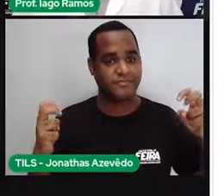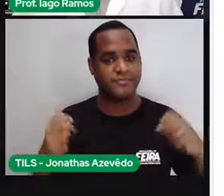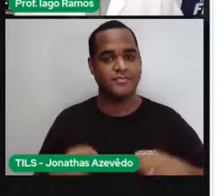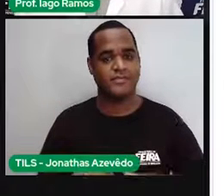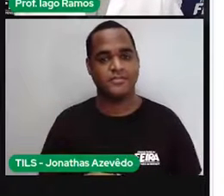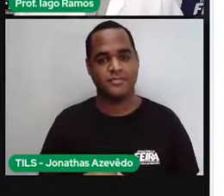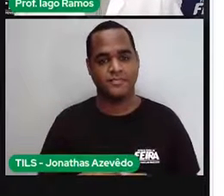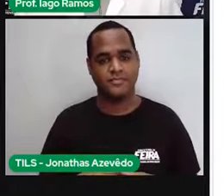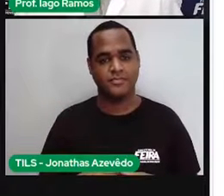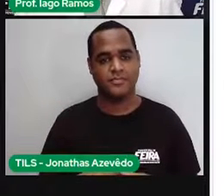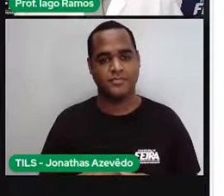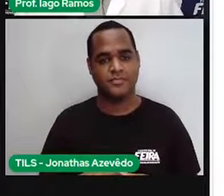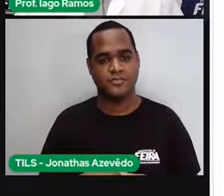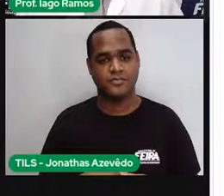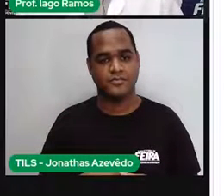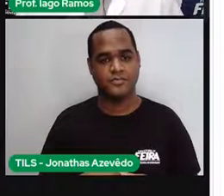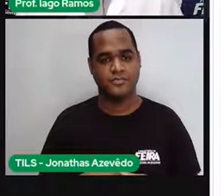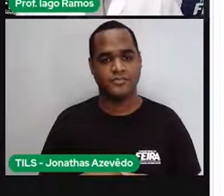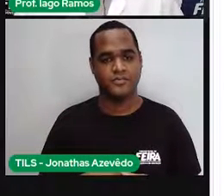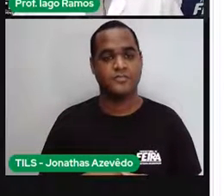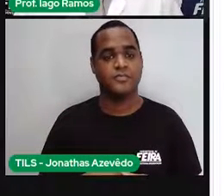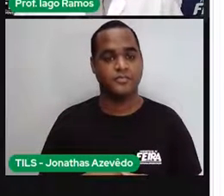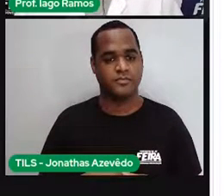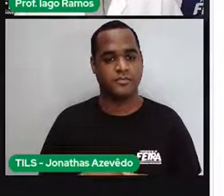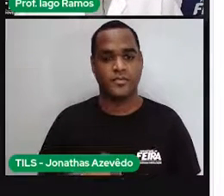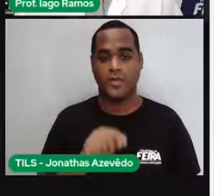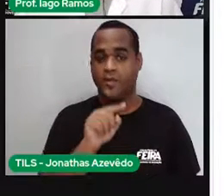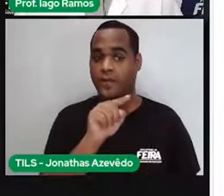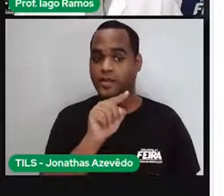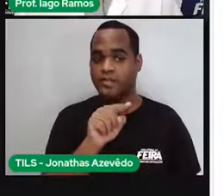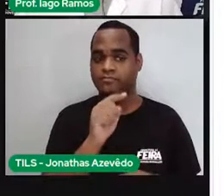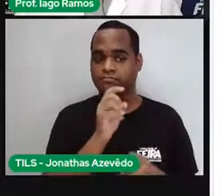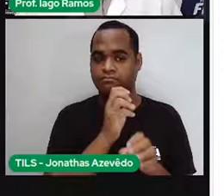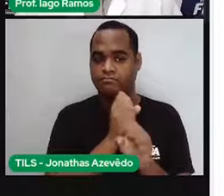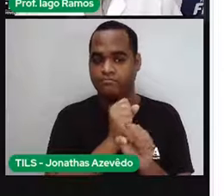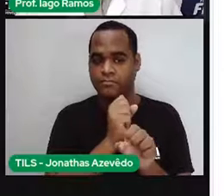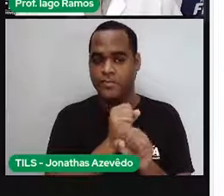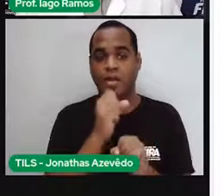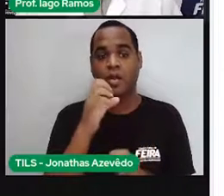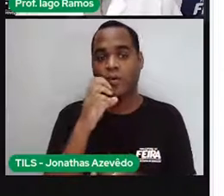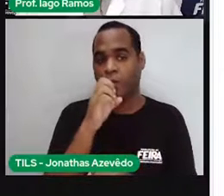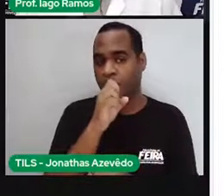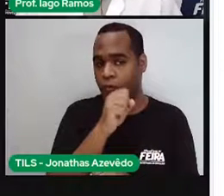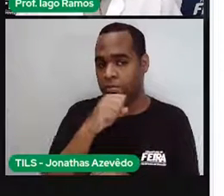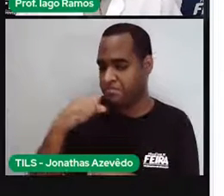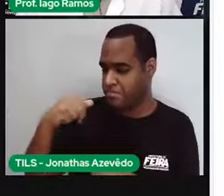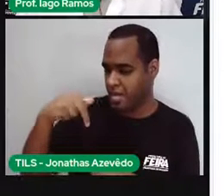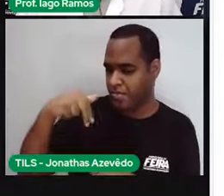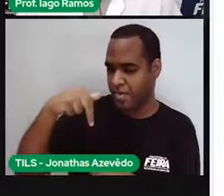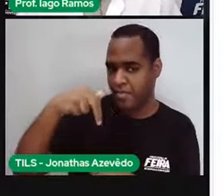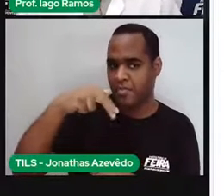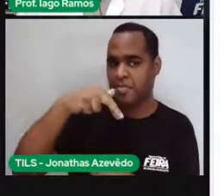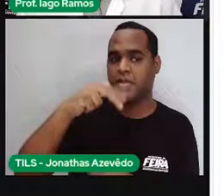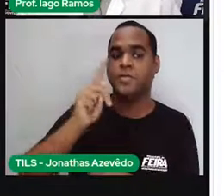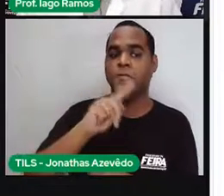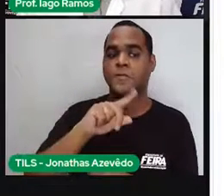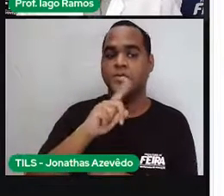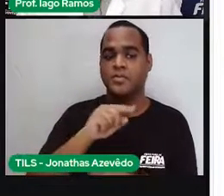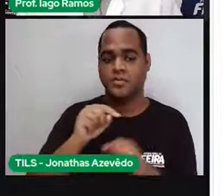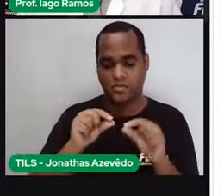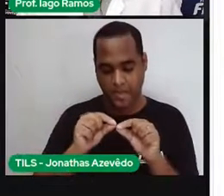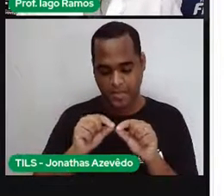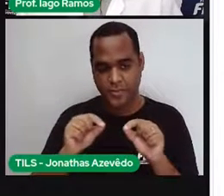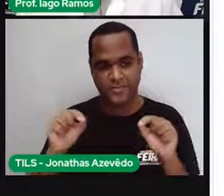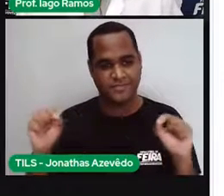mais. Quando você chega aqui, você vai correr até essa ponta aqui do campo.